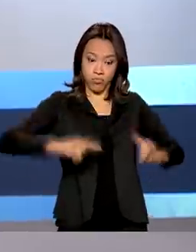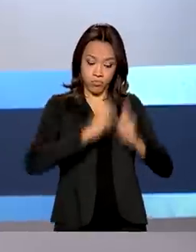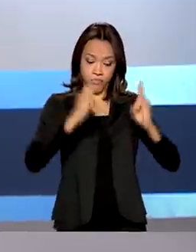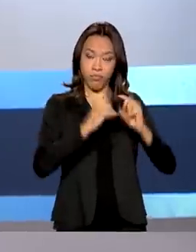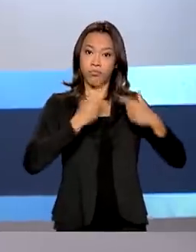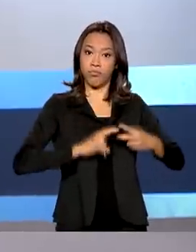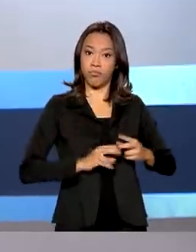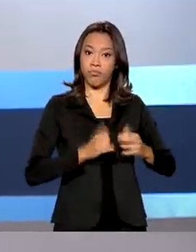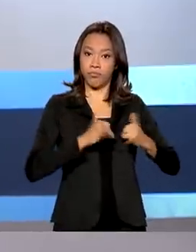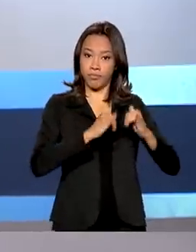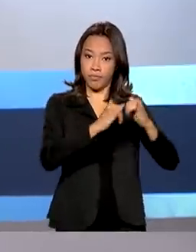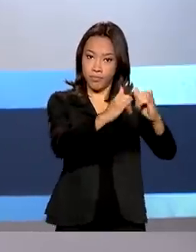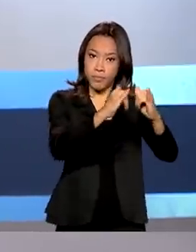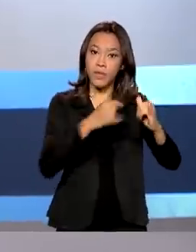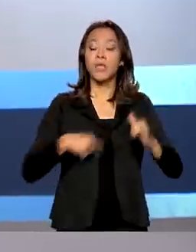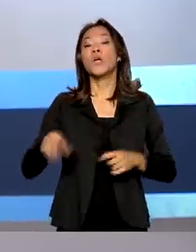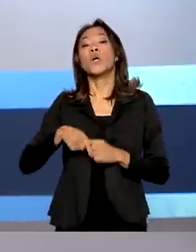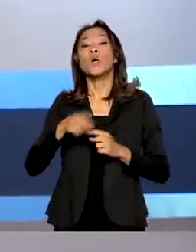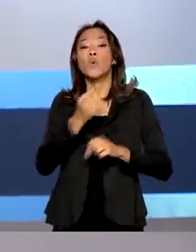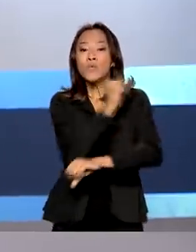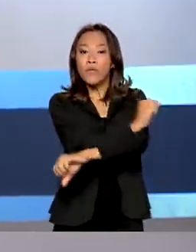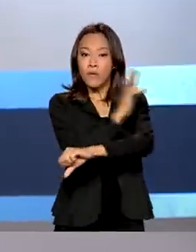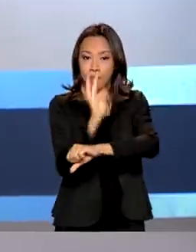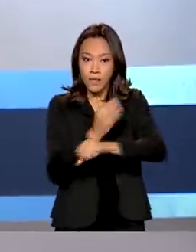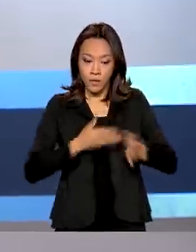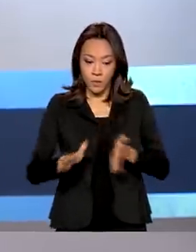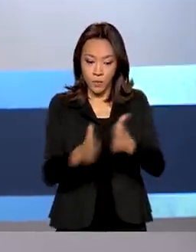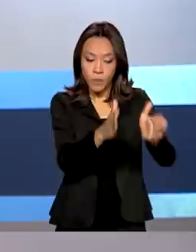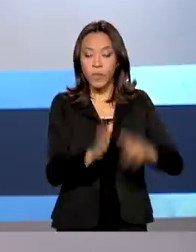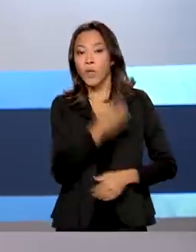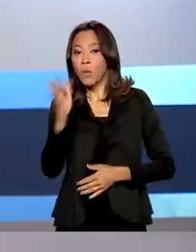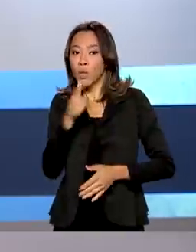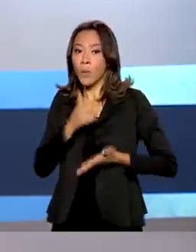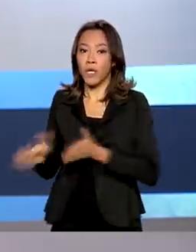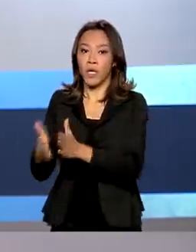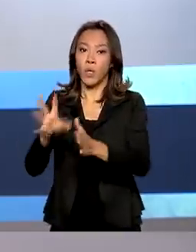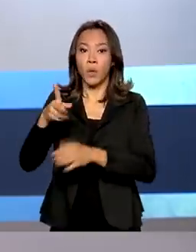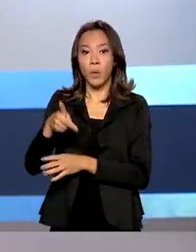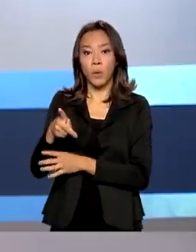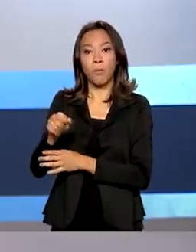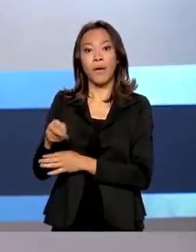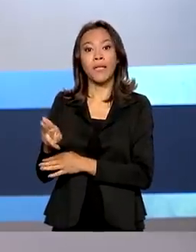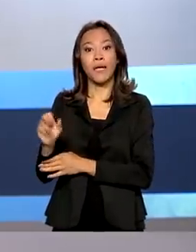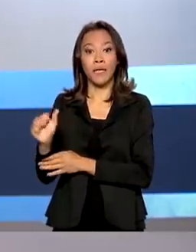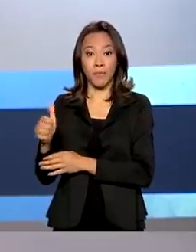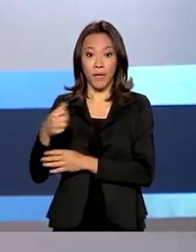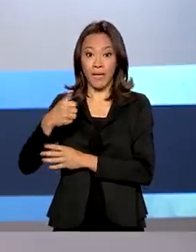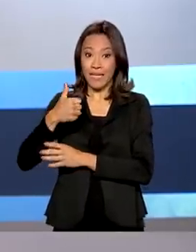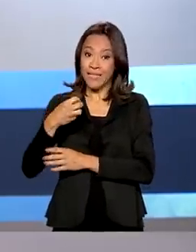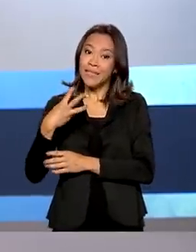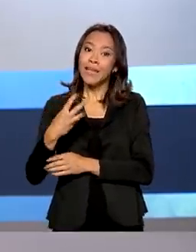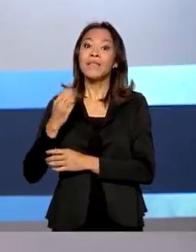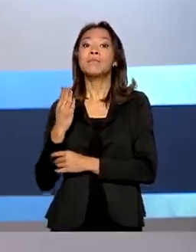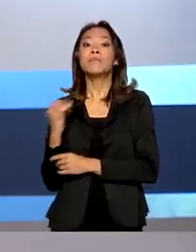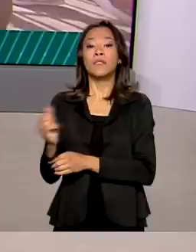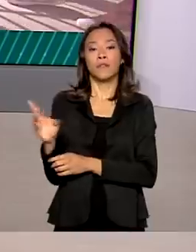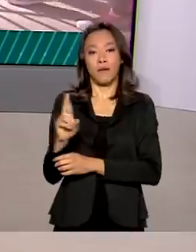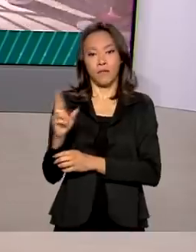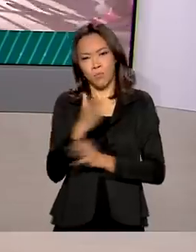Só no Rio São Francisco e Rio Parnaíba serão investidos 3 bilhões e meio de reais ao longo de 10 anos.